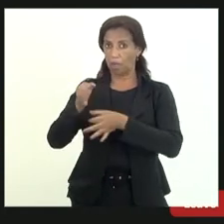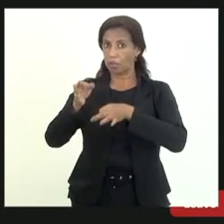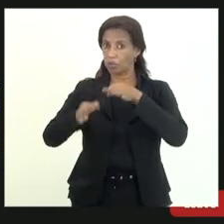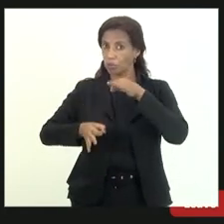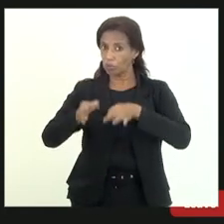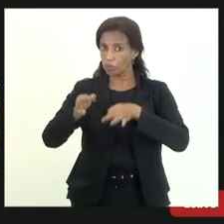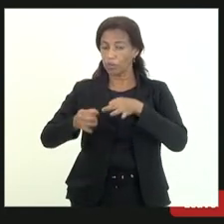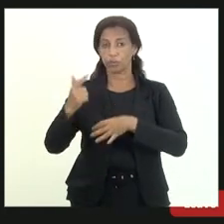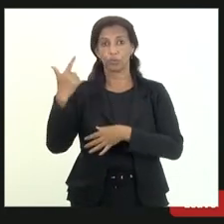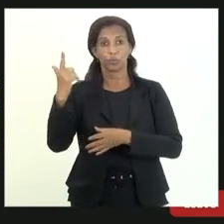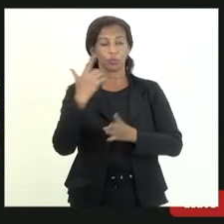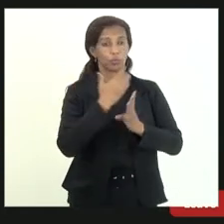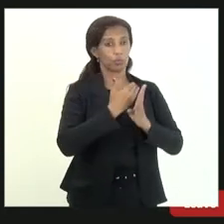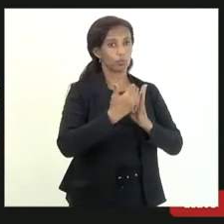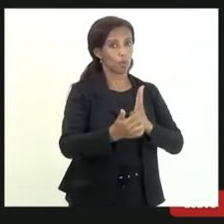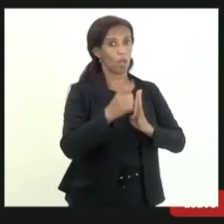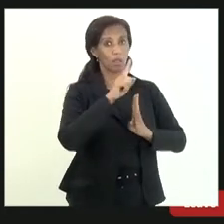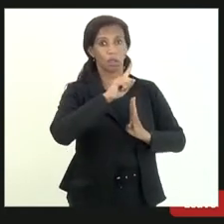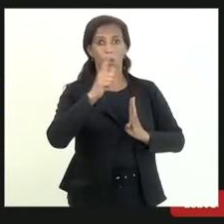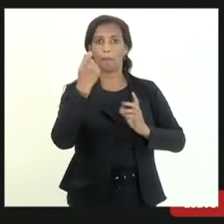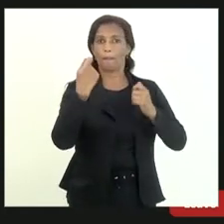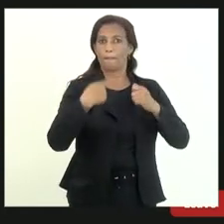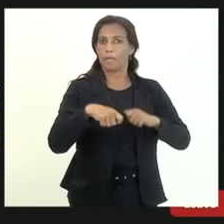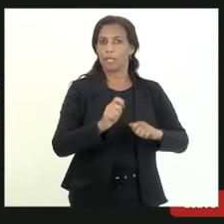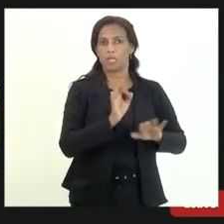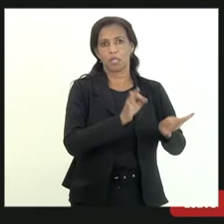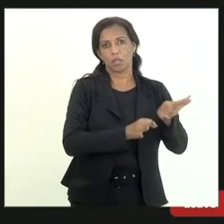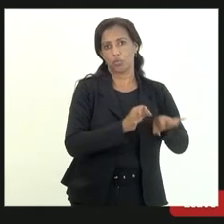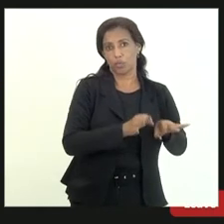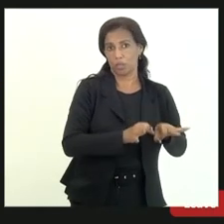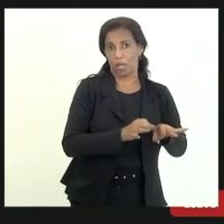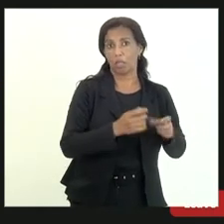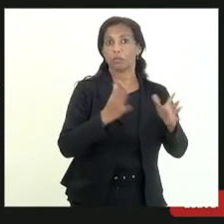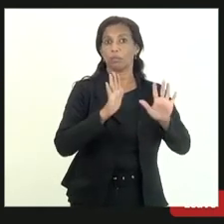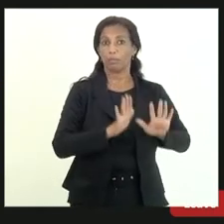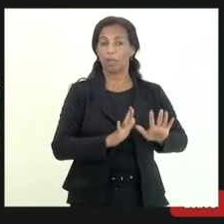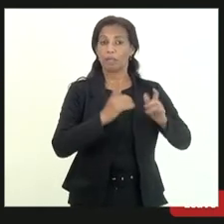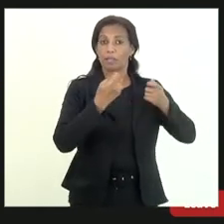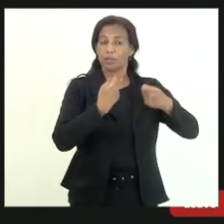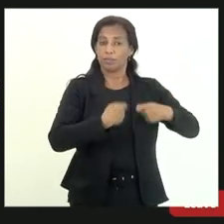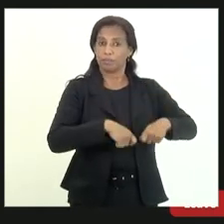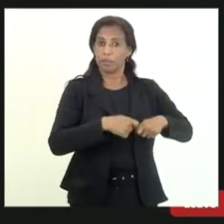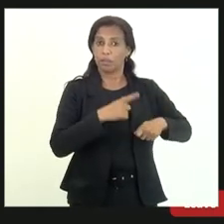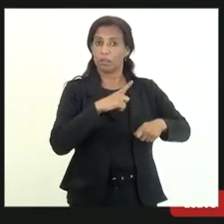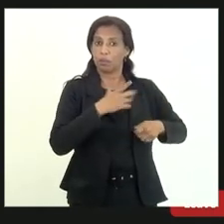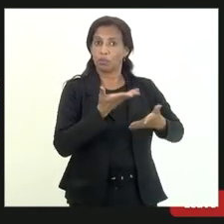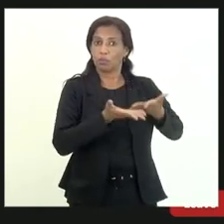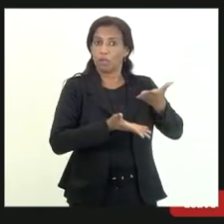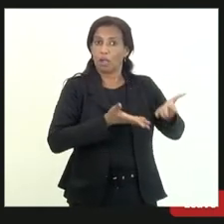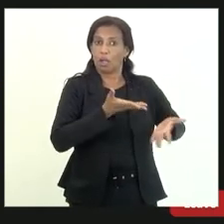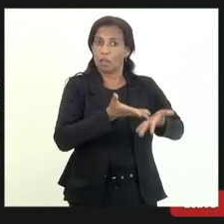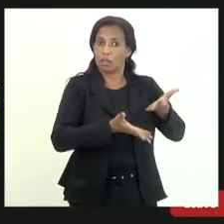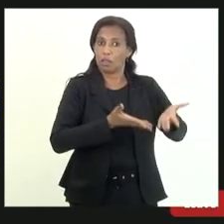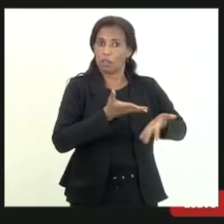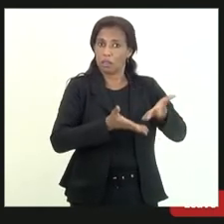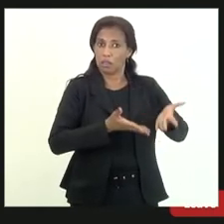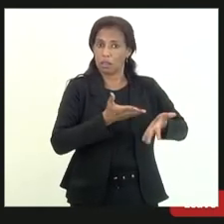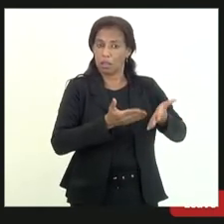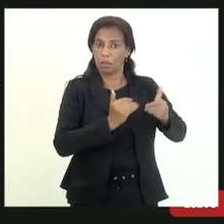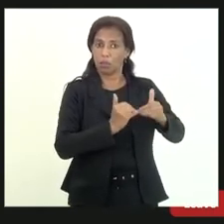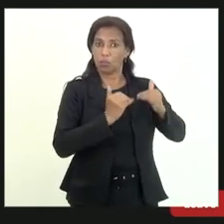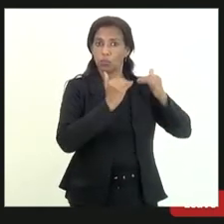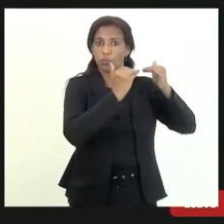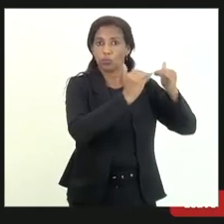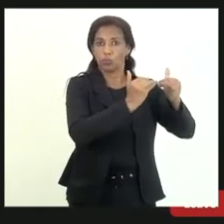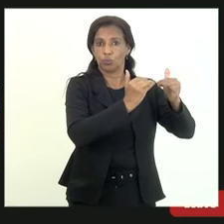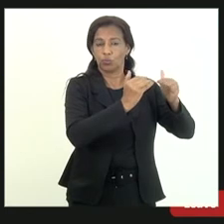créditos não é que eles não precisem ser ajuizados mas eles merecem um tratamento extrajudicial